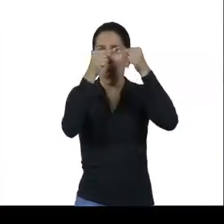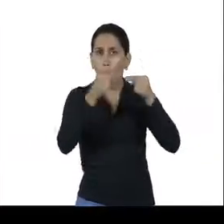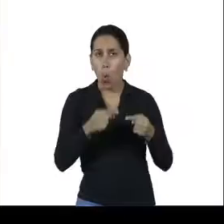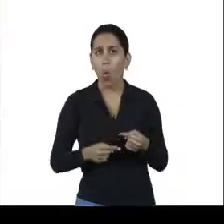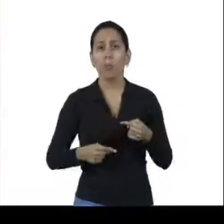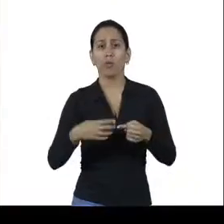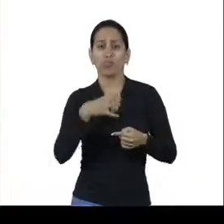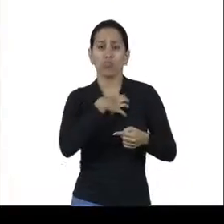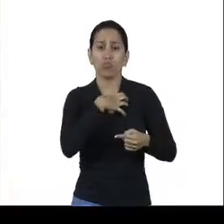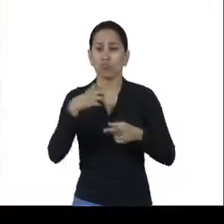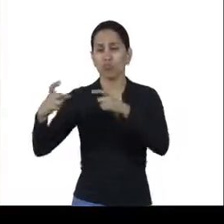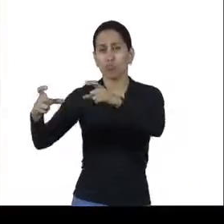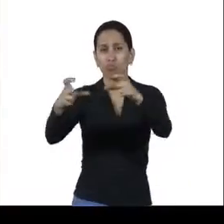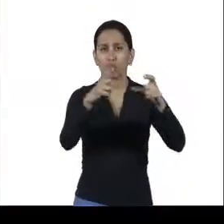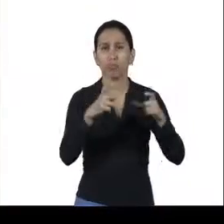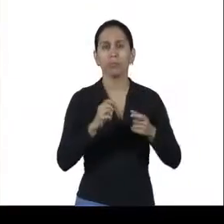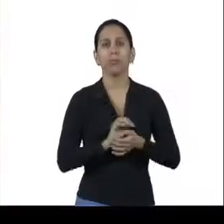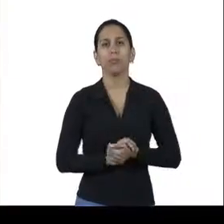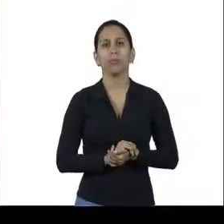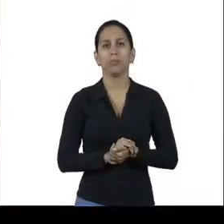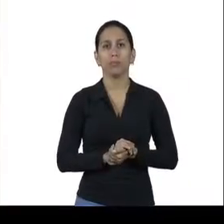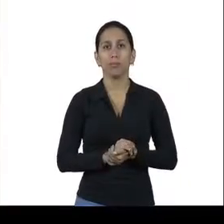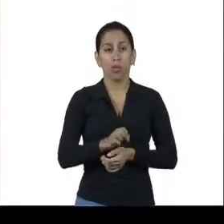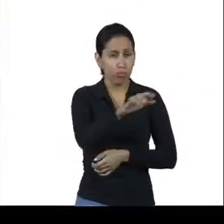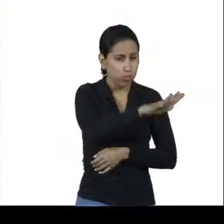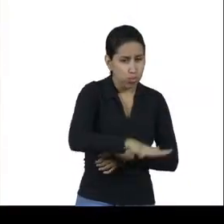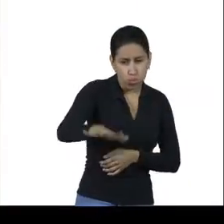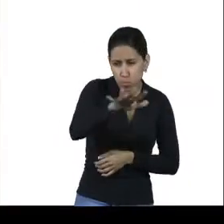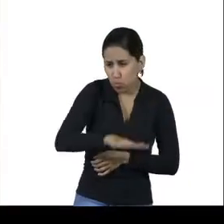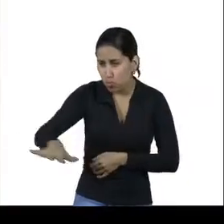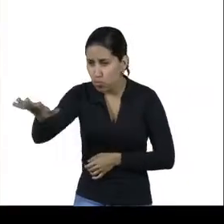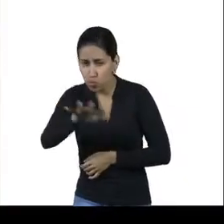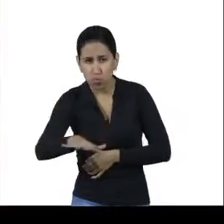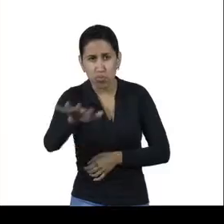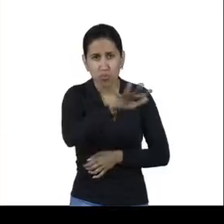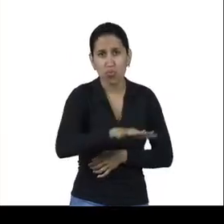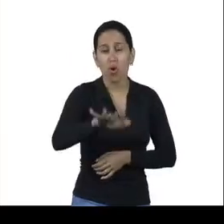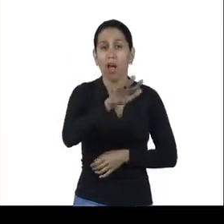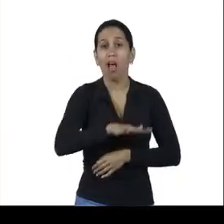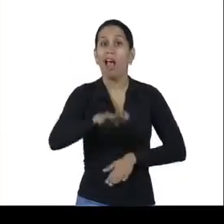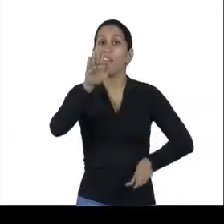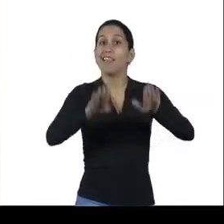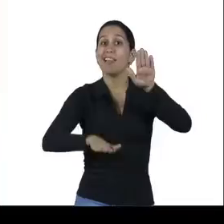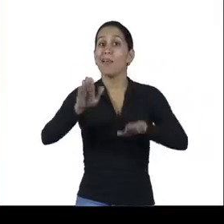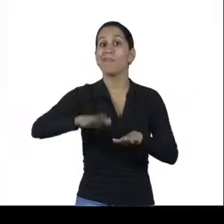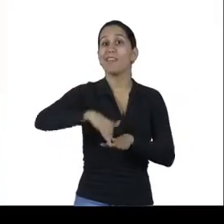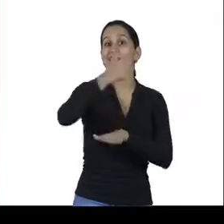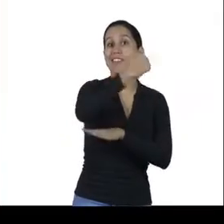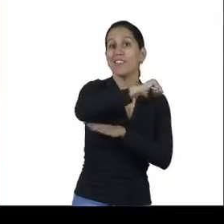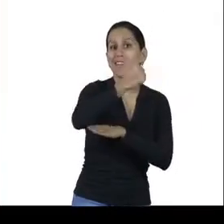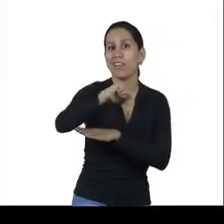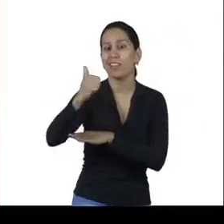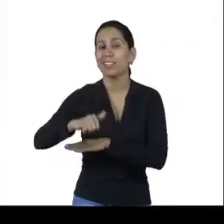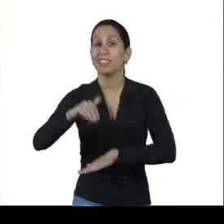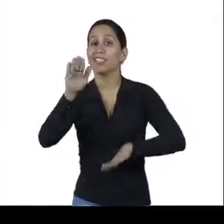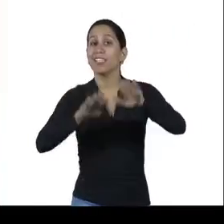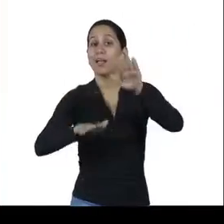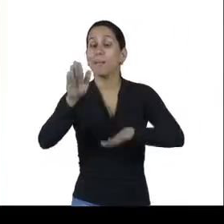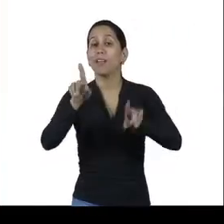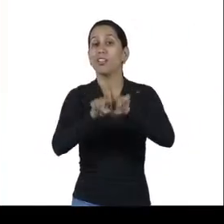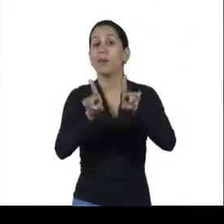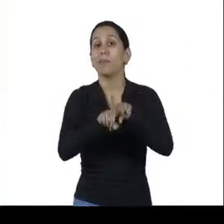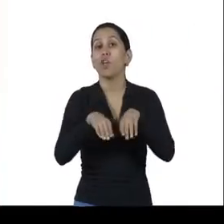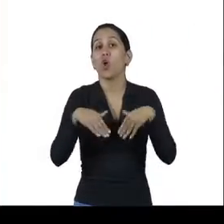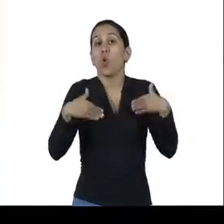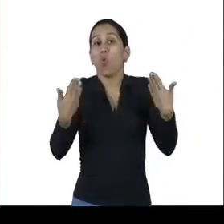tóxicos, gases, tudo isso influencia na avaliação de risco para determinar qual o tipo ideal de respirador que o trabalhador deve